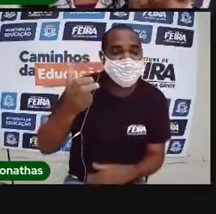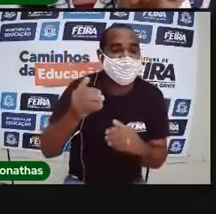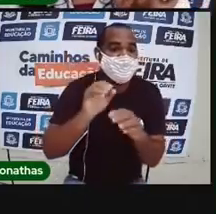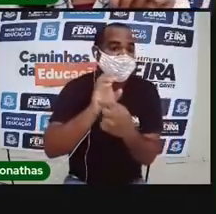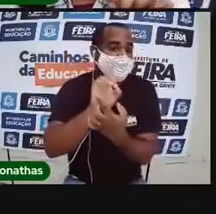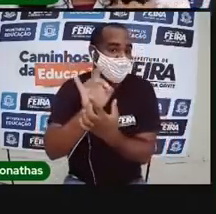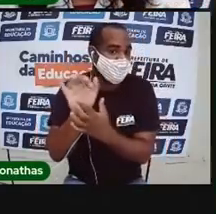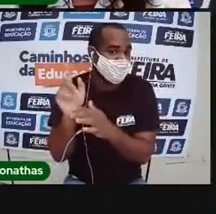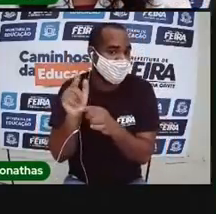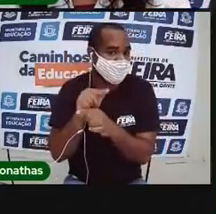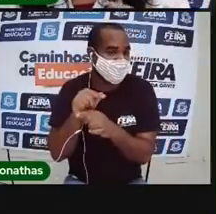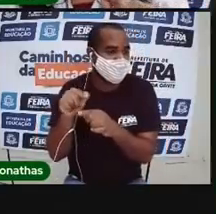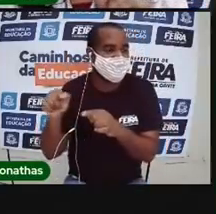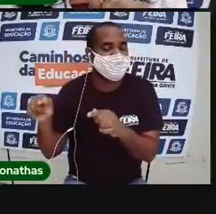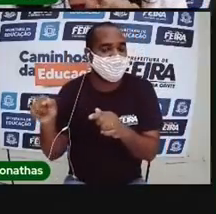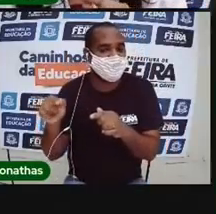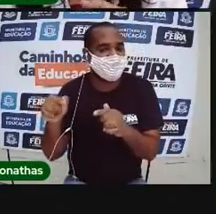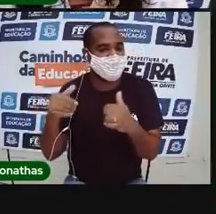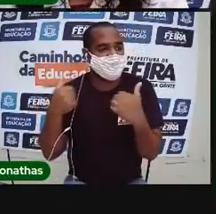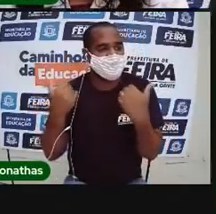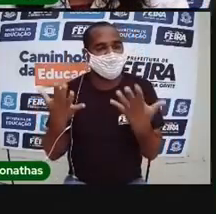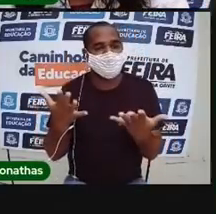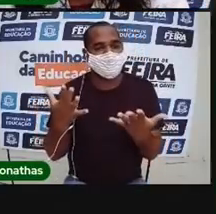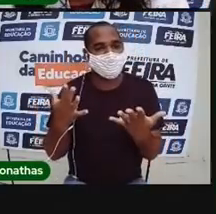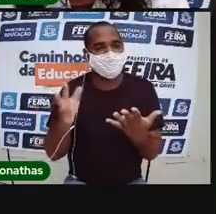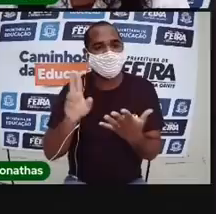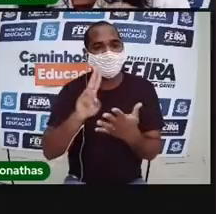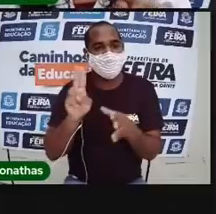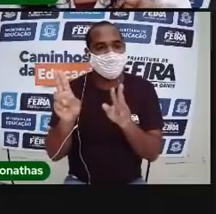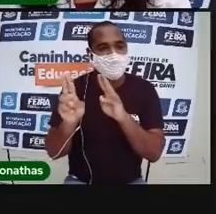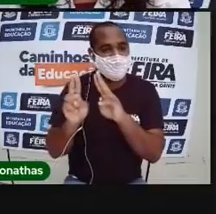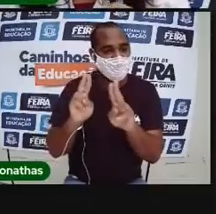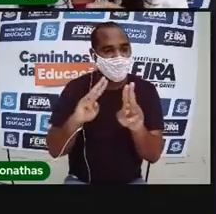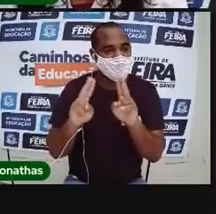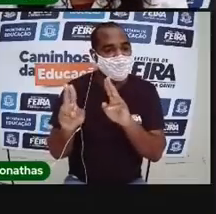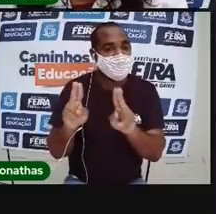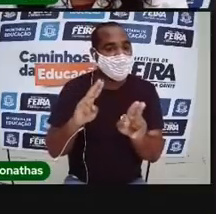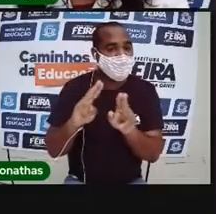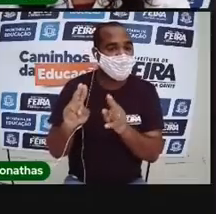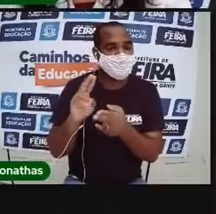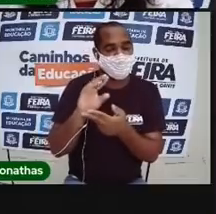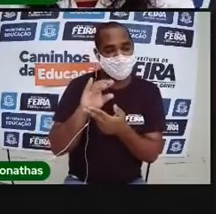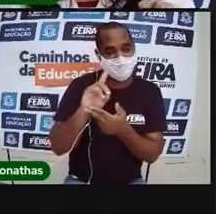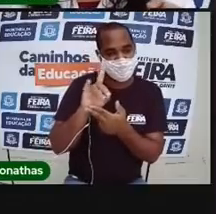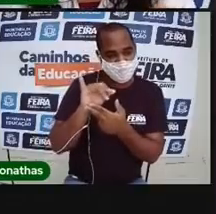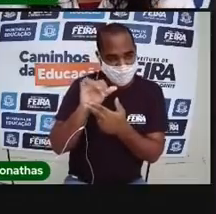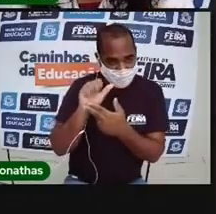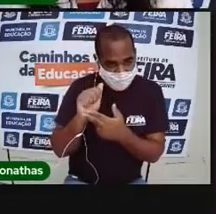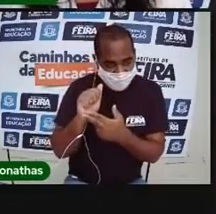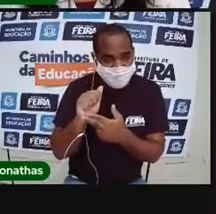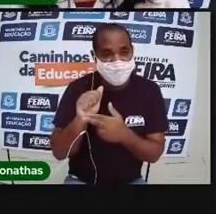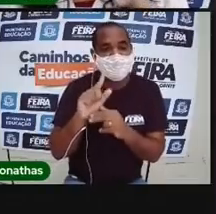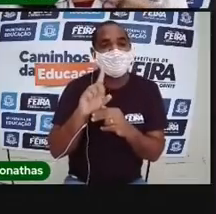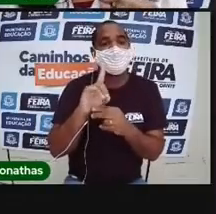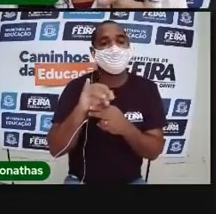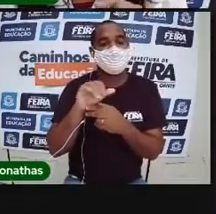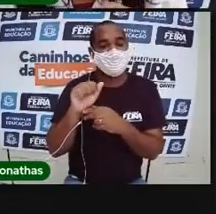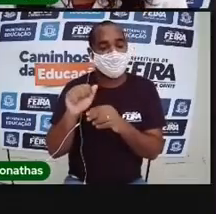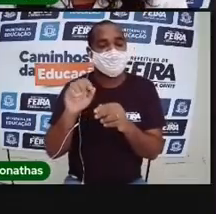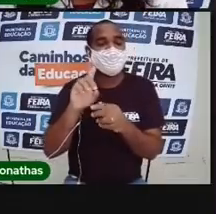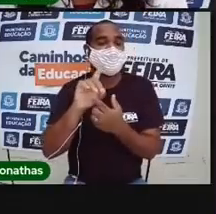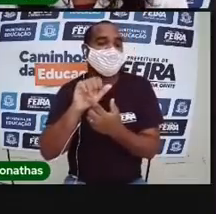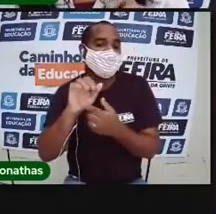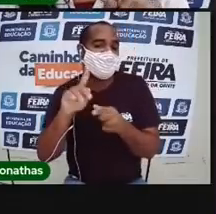dias da semana são os nomes dos dias e a data são